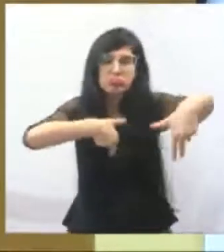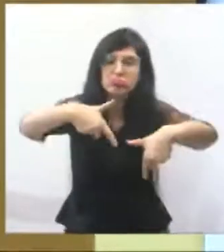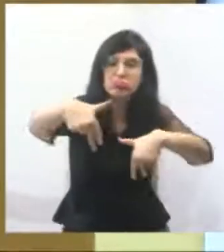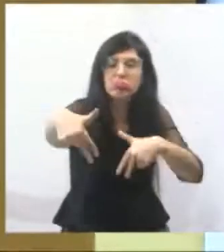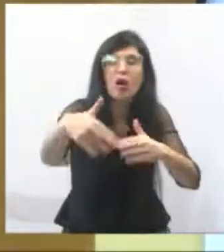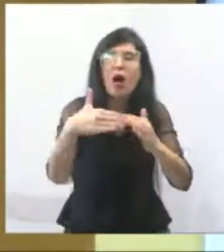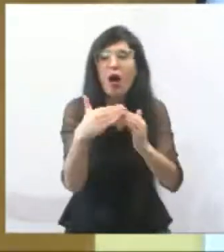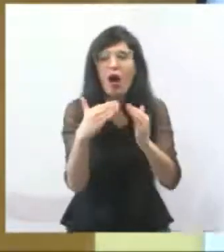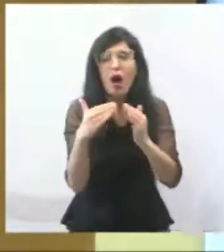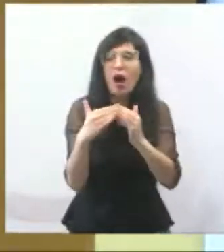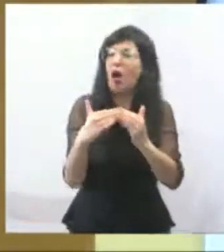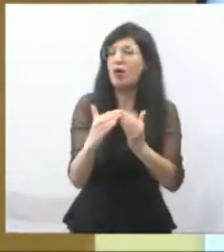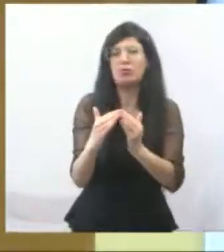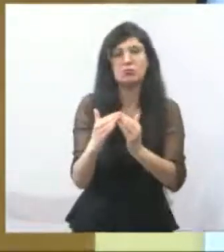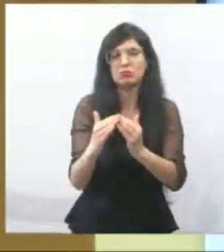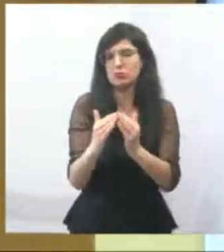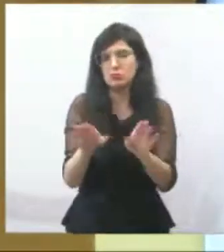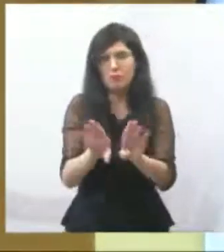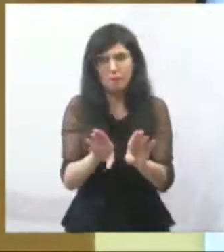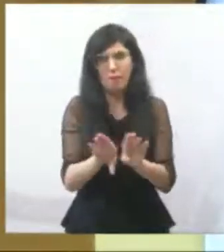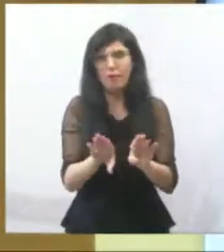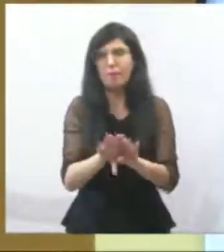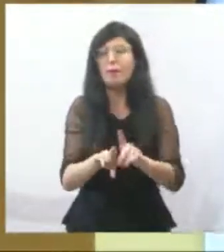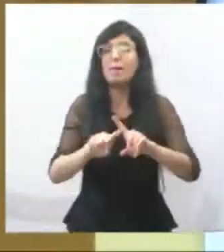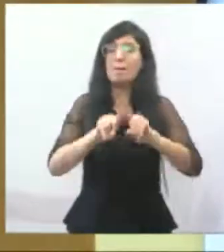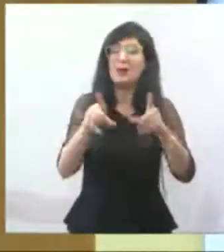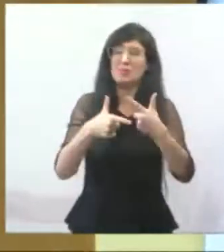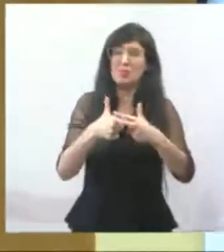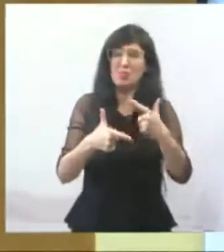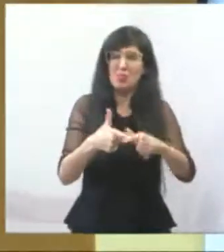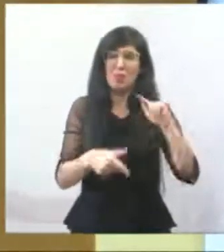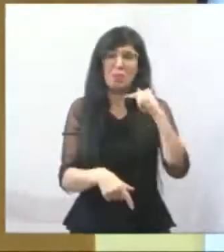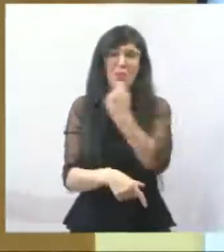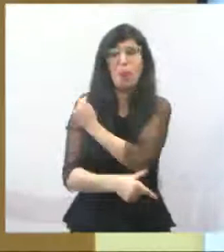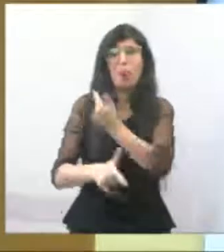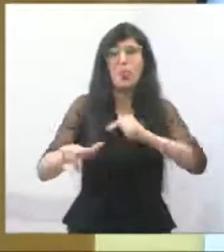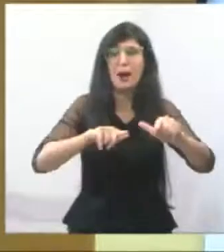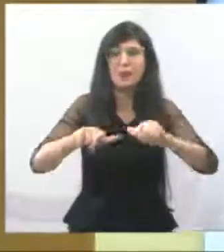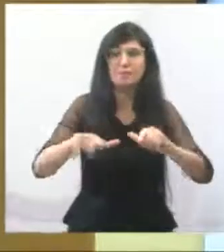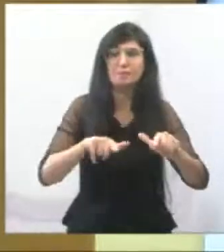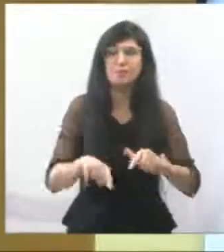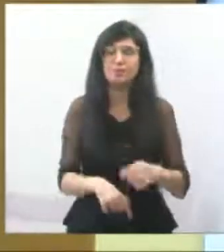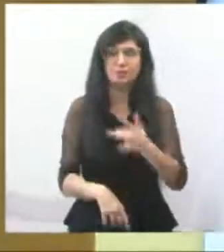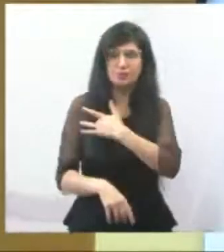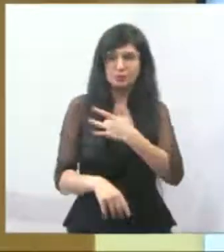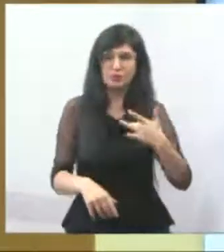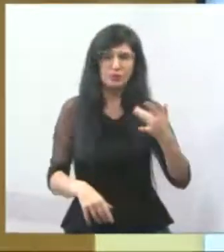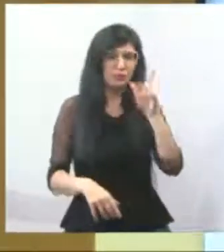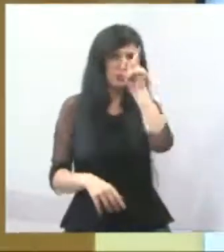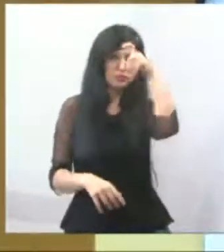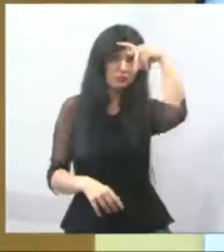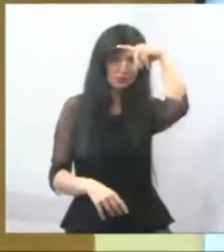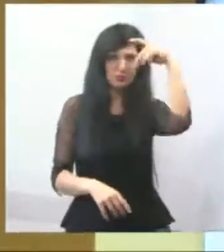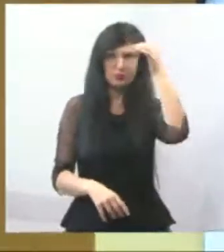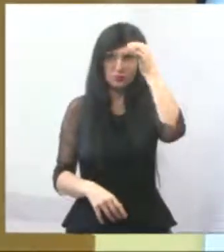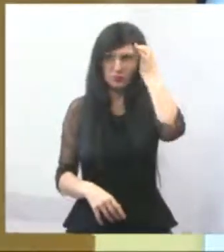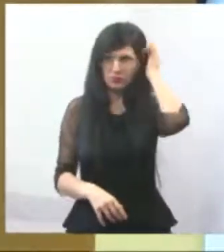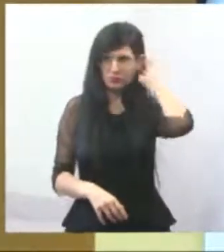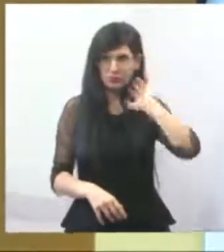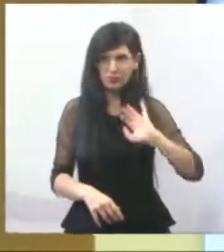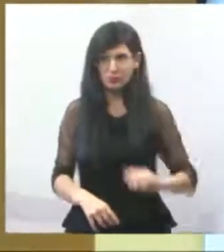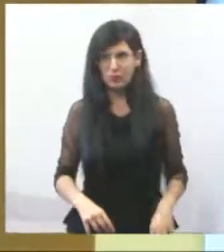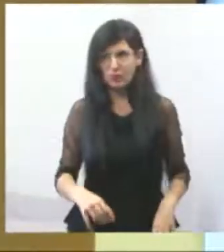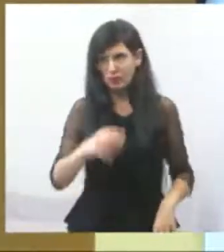E um dos grandes problemas que até nós profissionais de saúde temos na rede é a palavra